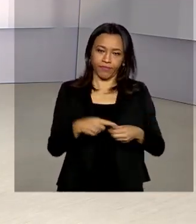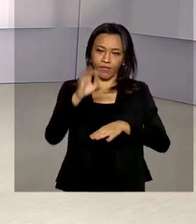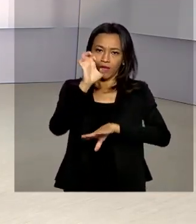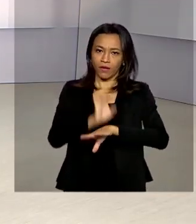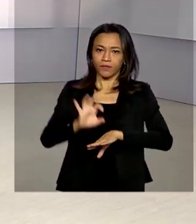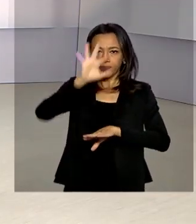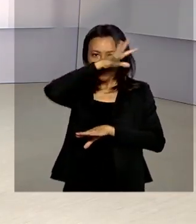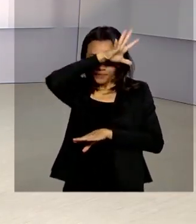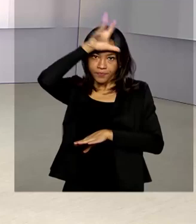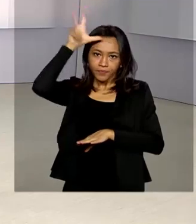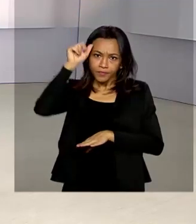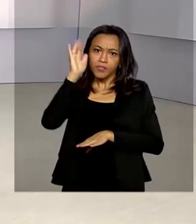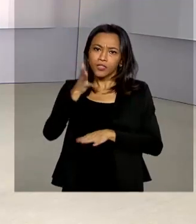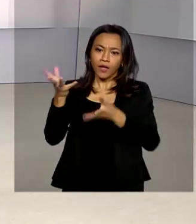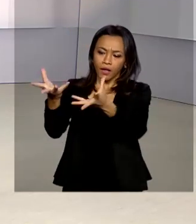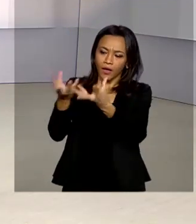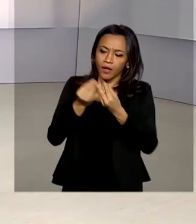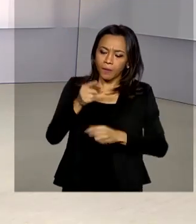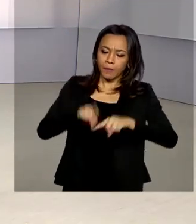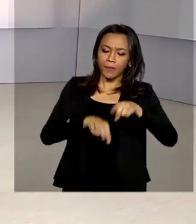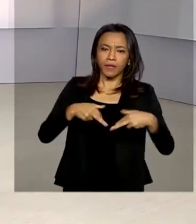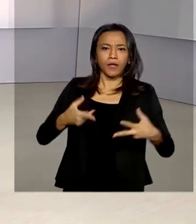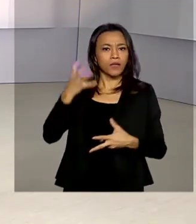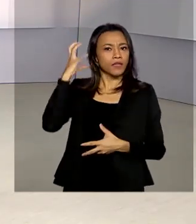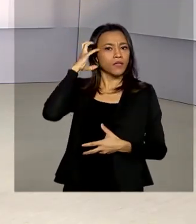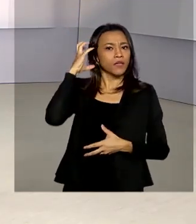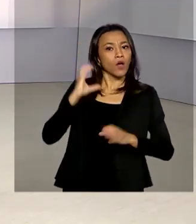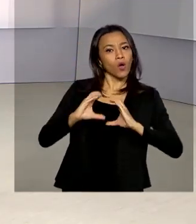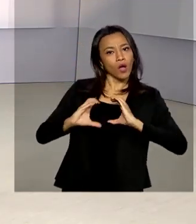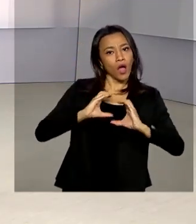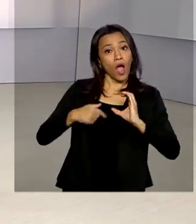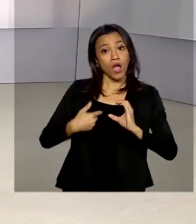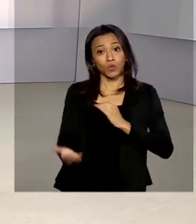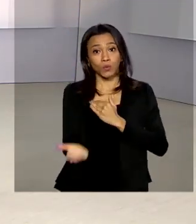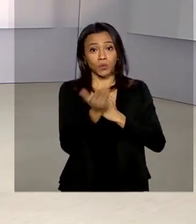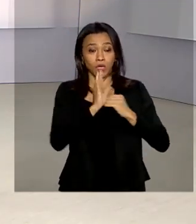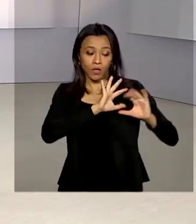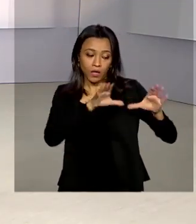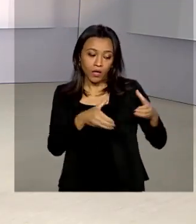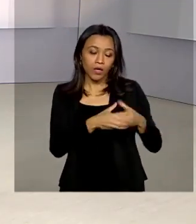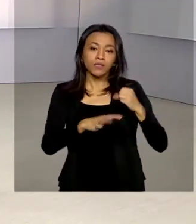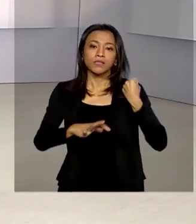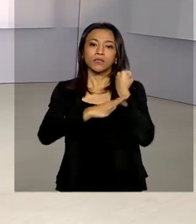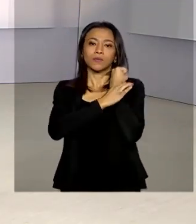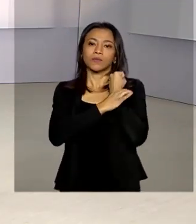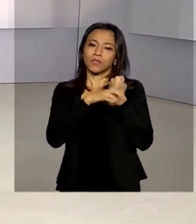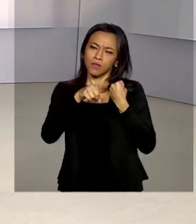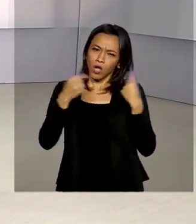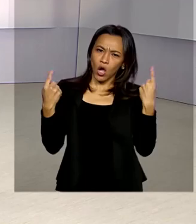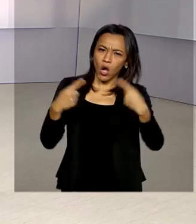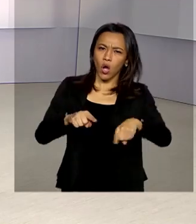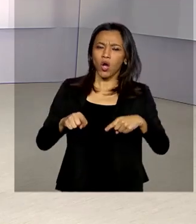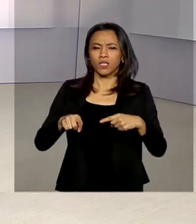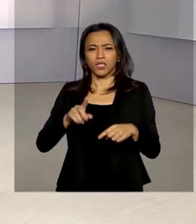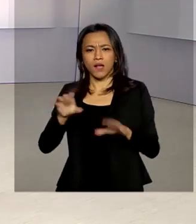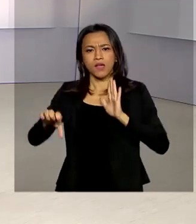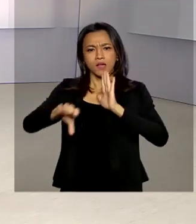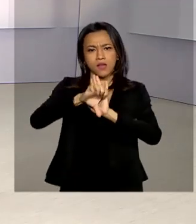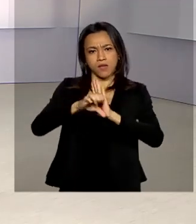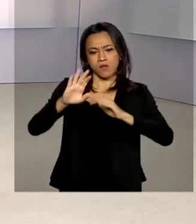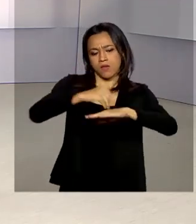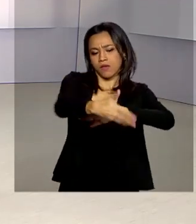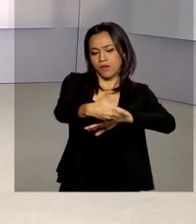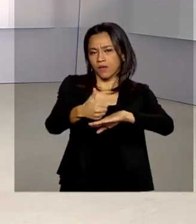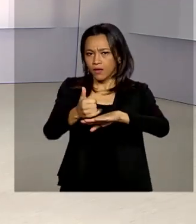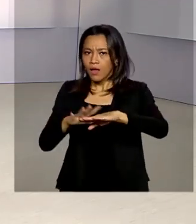equipamentos de radiocomunicação para ajudar os agentes de segurança no combate à criminalidade nas fronteiras. A ação faz